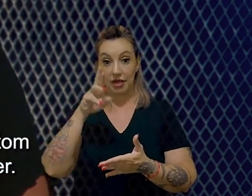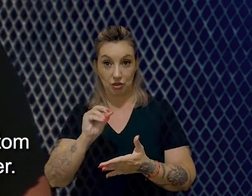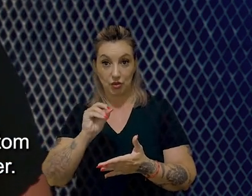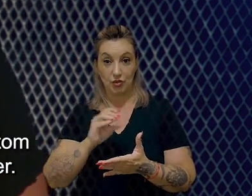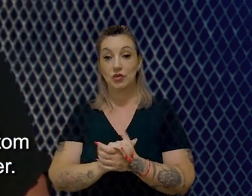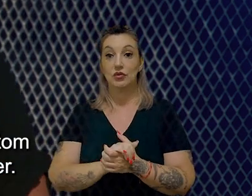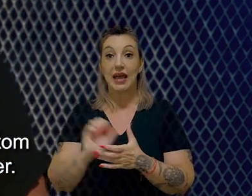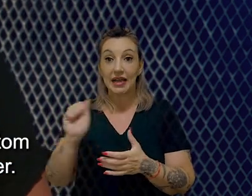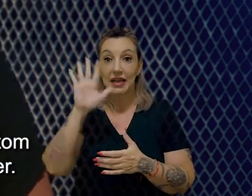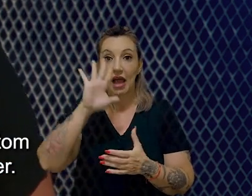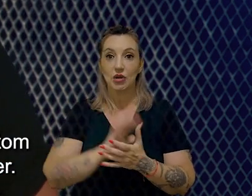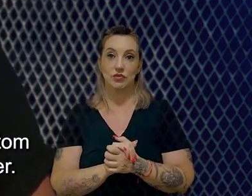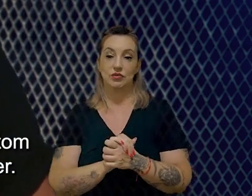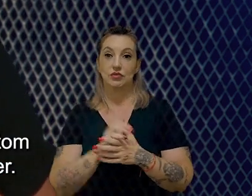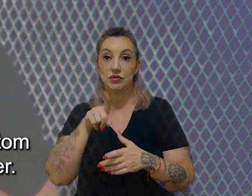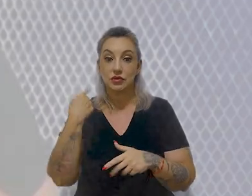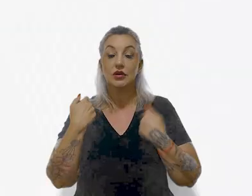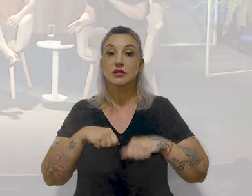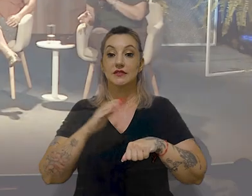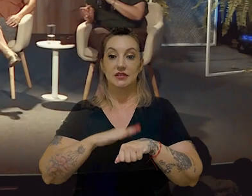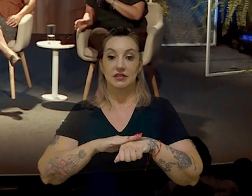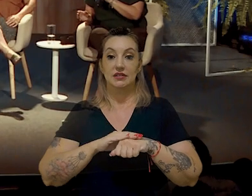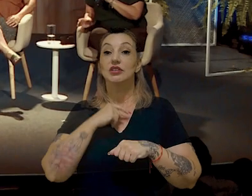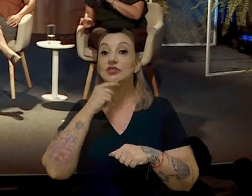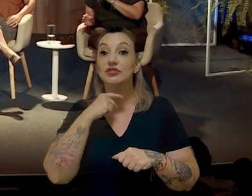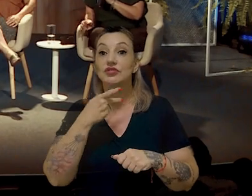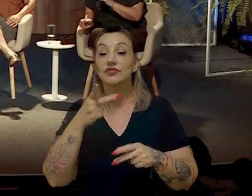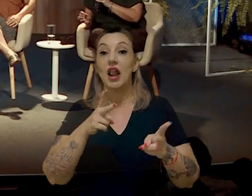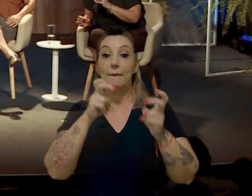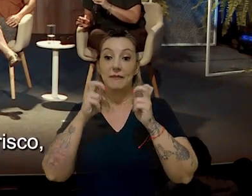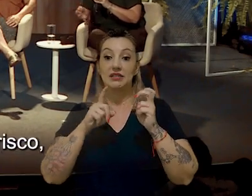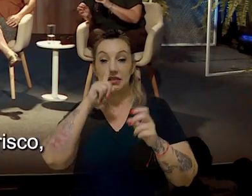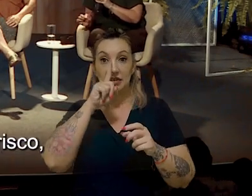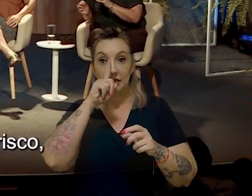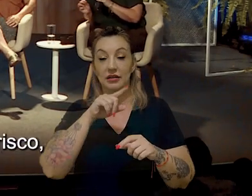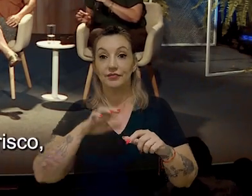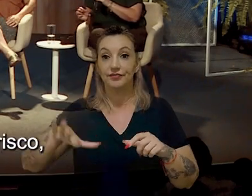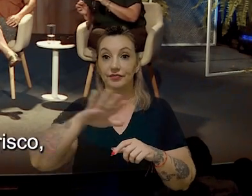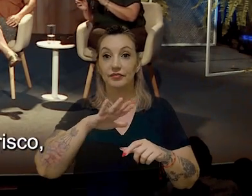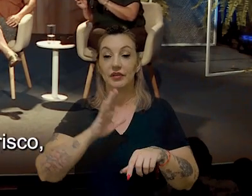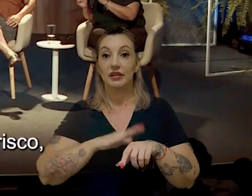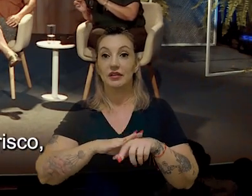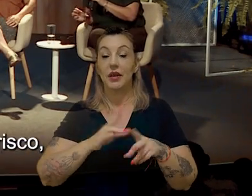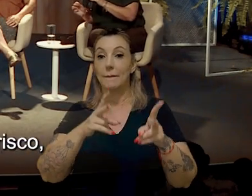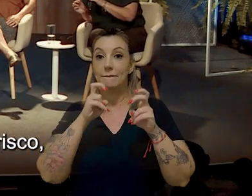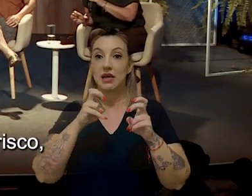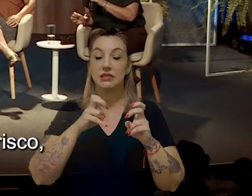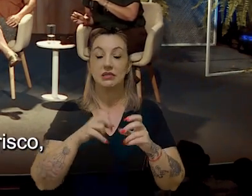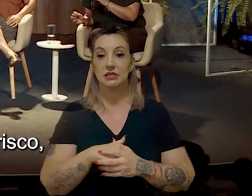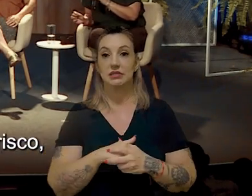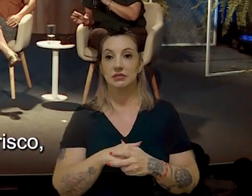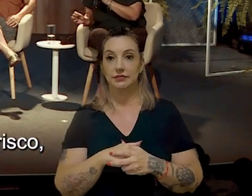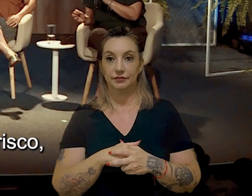line. Custa caro. E a gente precisa fazer. E não adianta falar em percepção de risco. O mercado é operado à percepção de